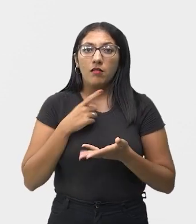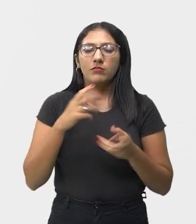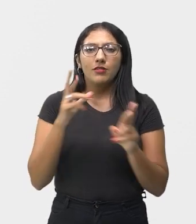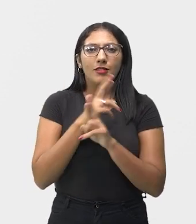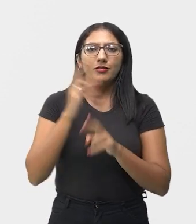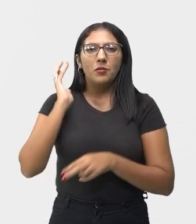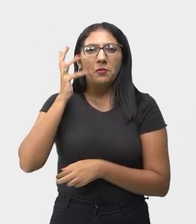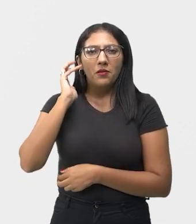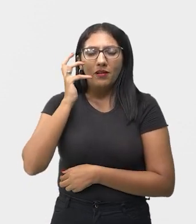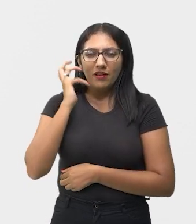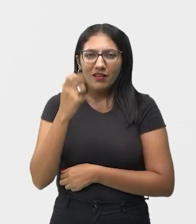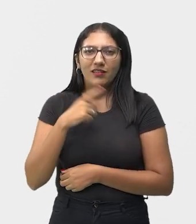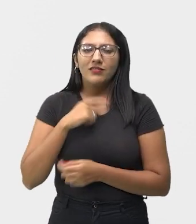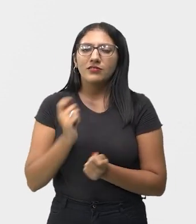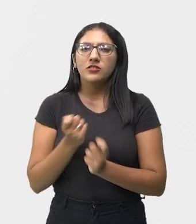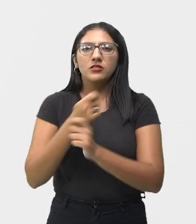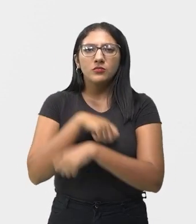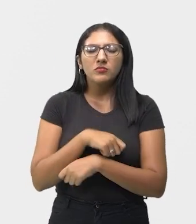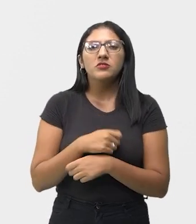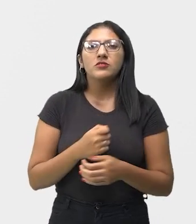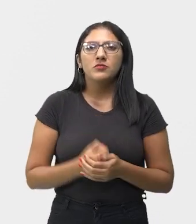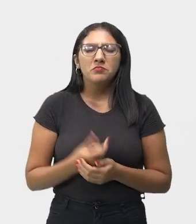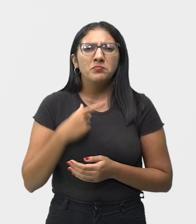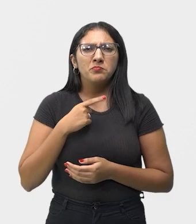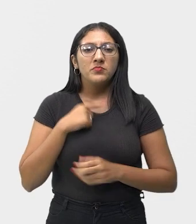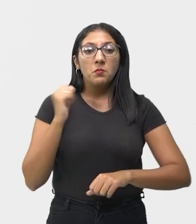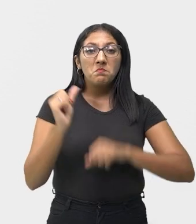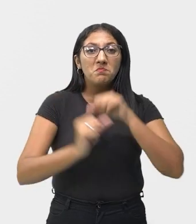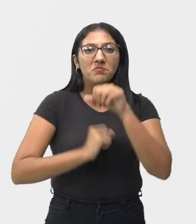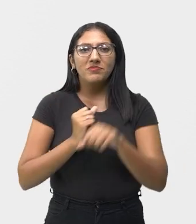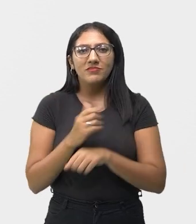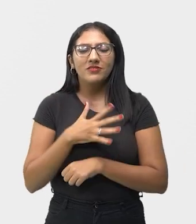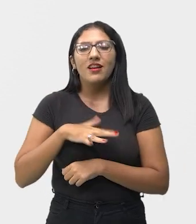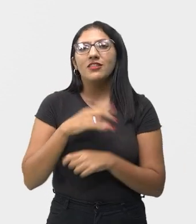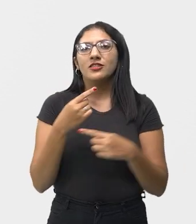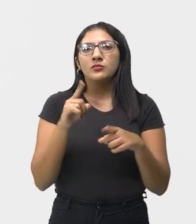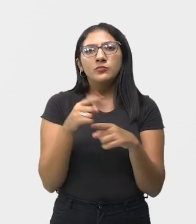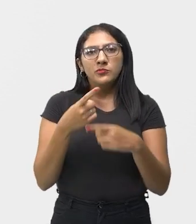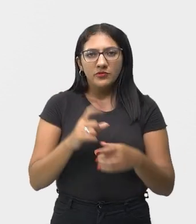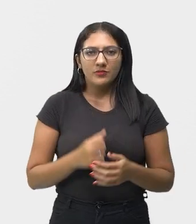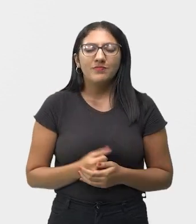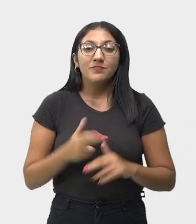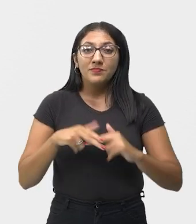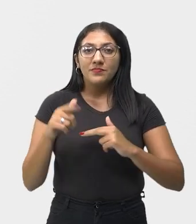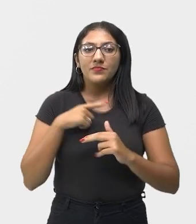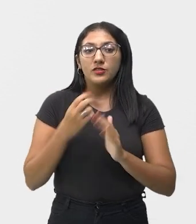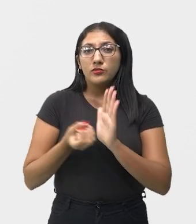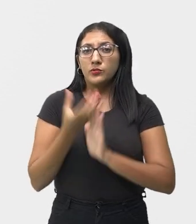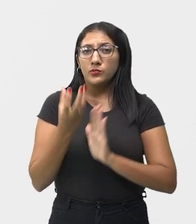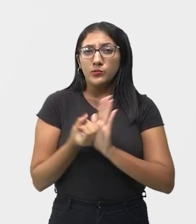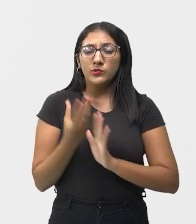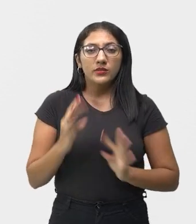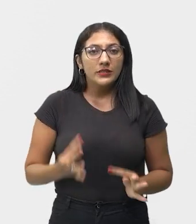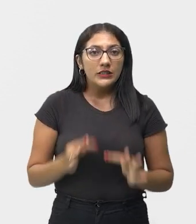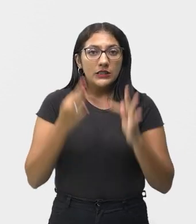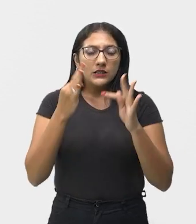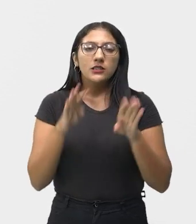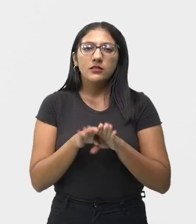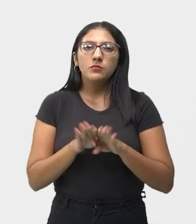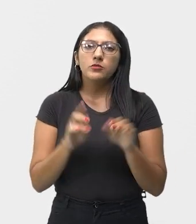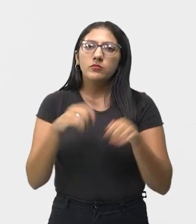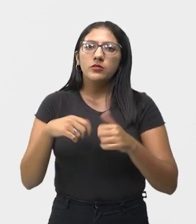questão do rádio, possibilitou uma grande transformação na música. Com isso, surgiram novas tecnologias e